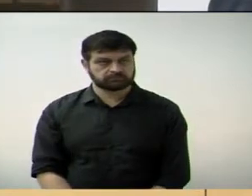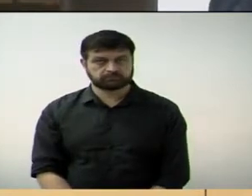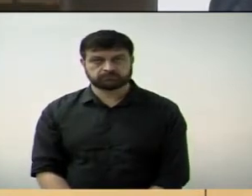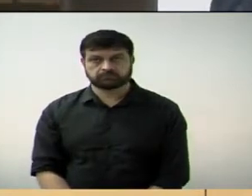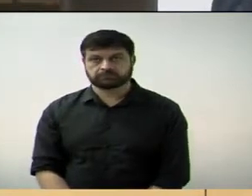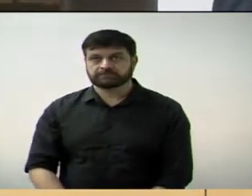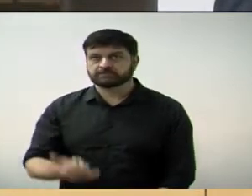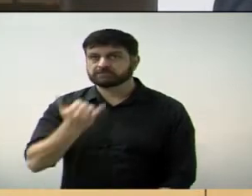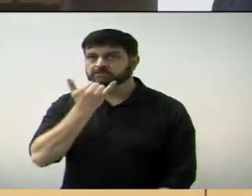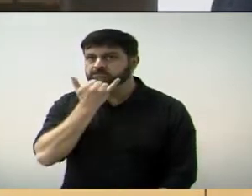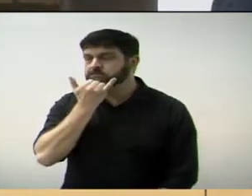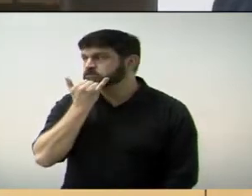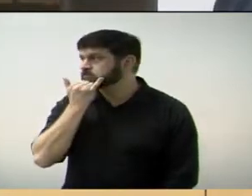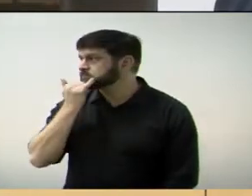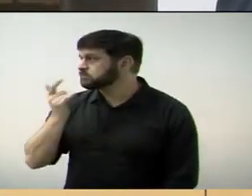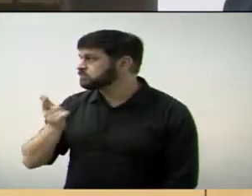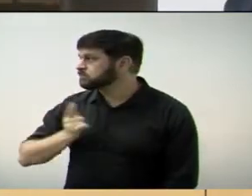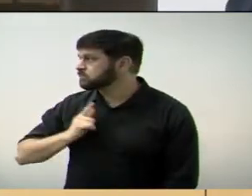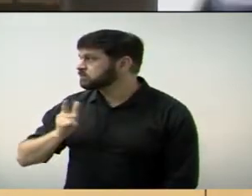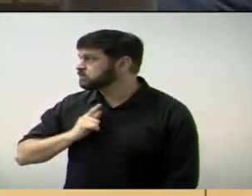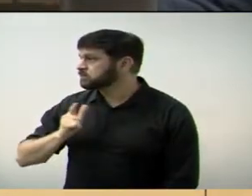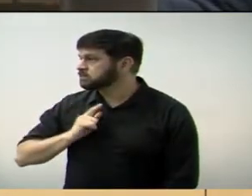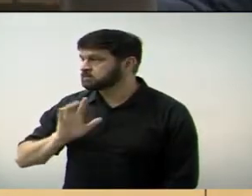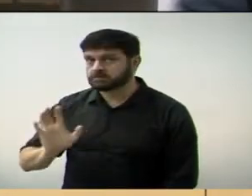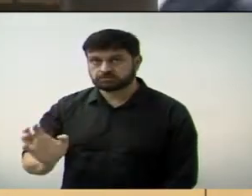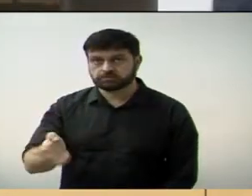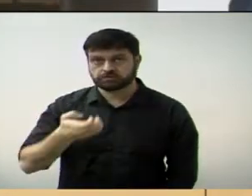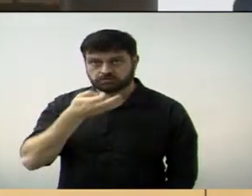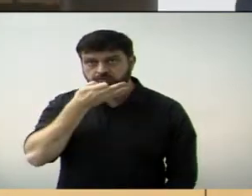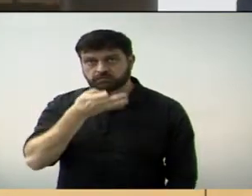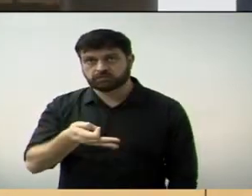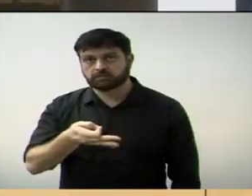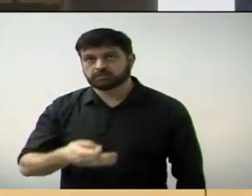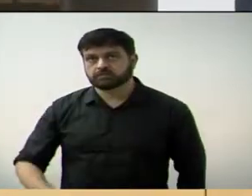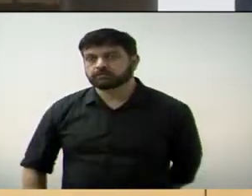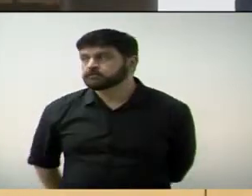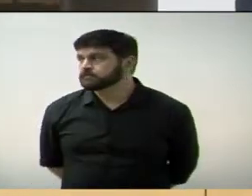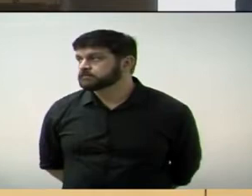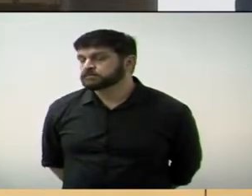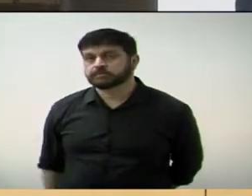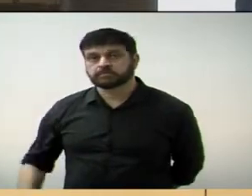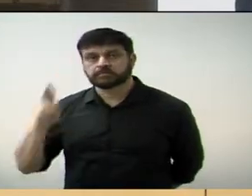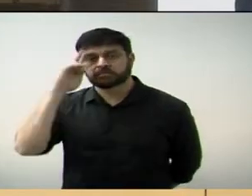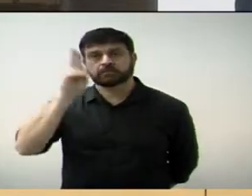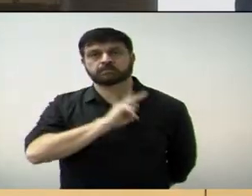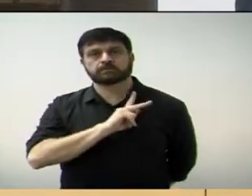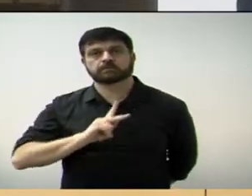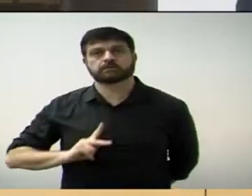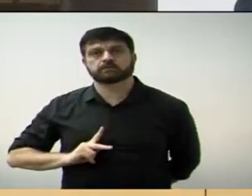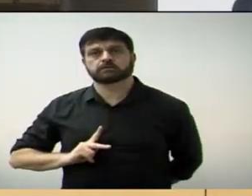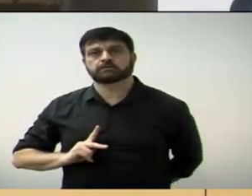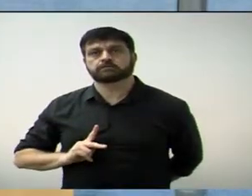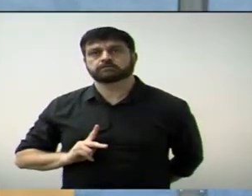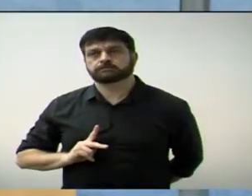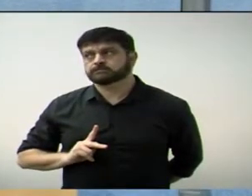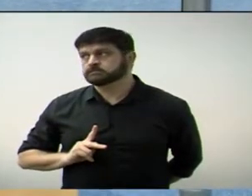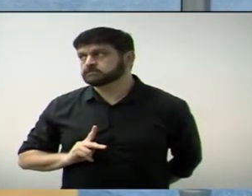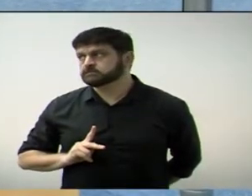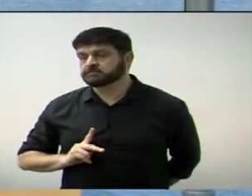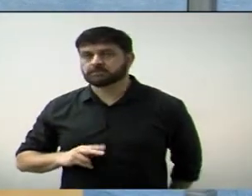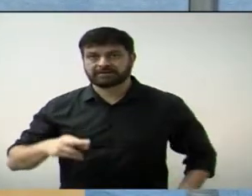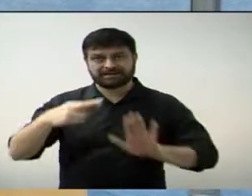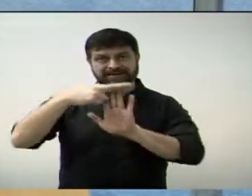Desculpa, pessoal. Com a palavra, o vereador Digo Willen. Senhor presidente, vou quebrar o